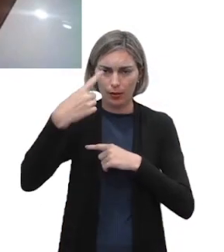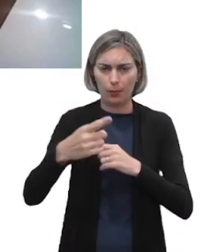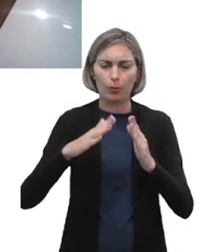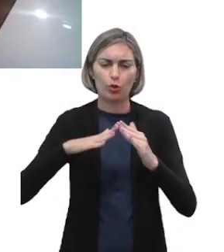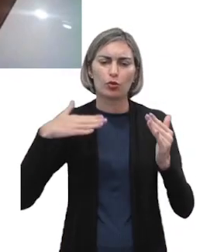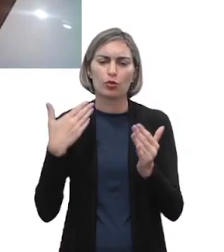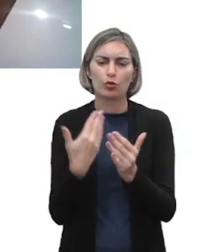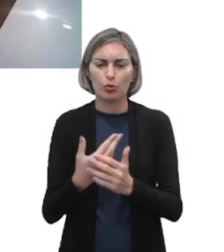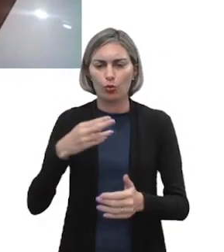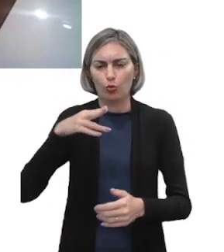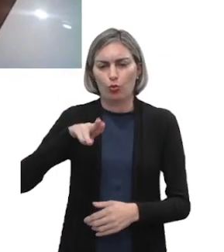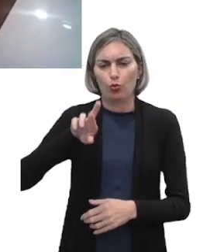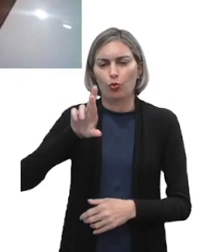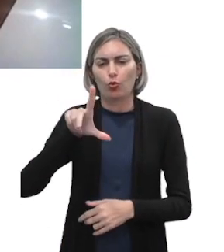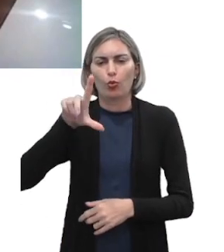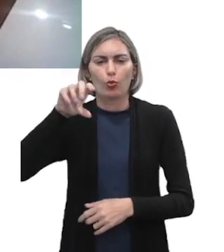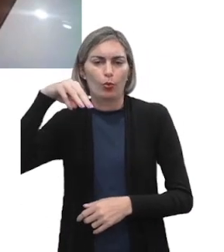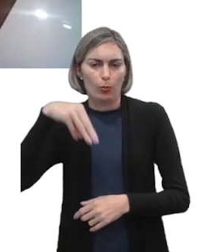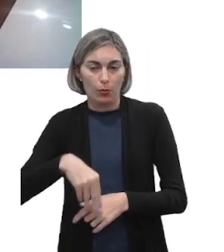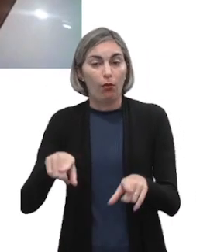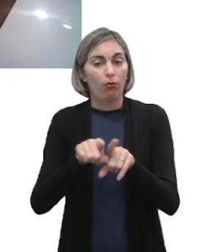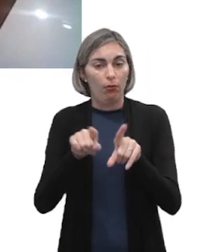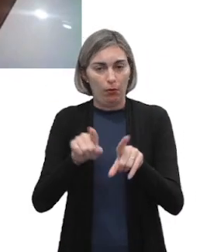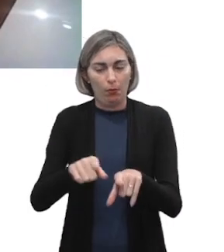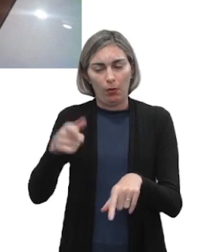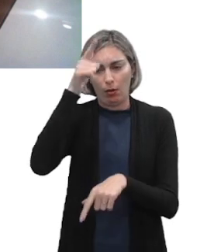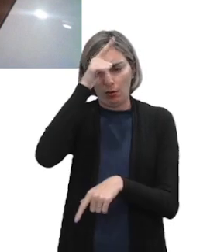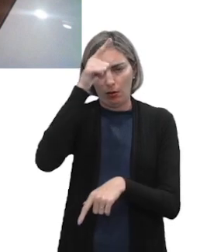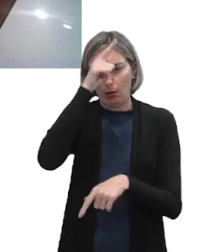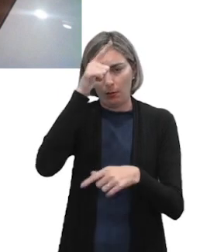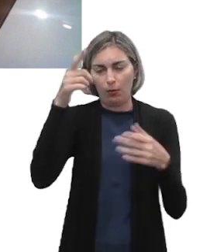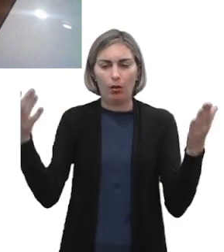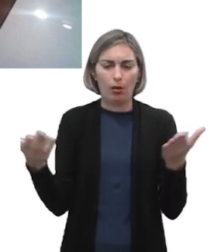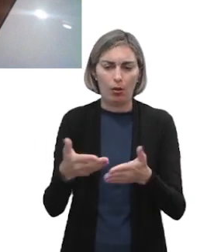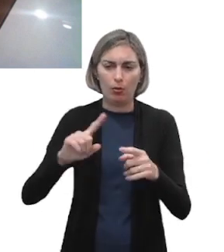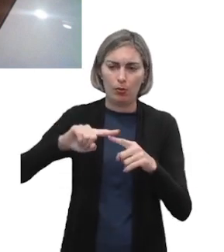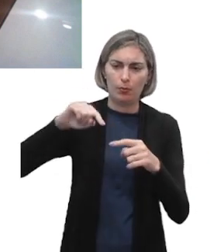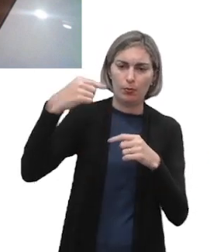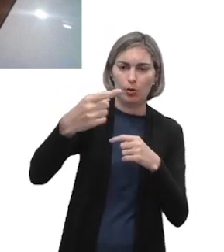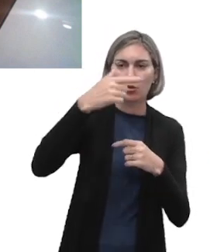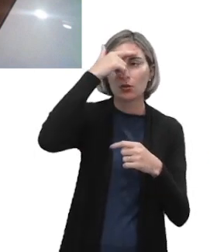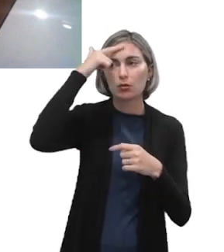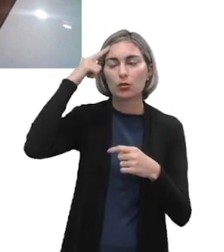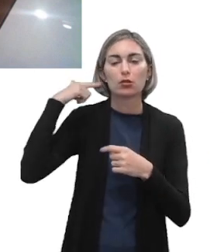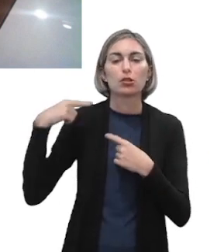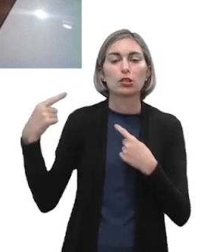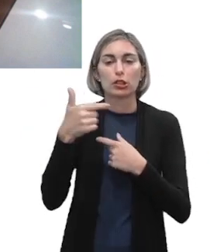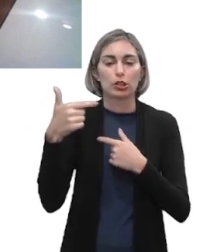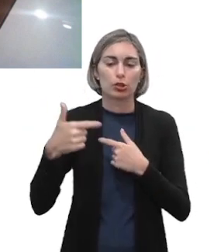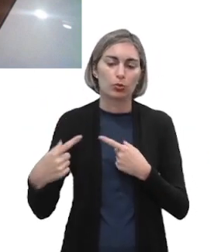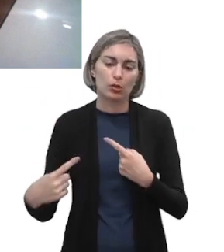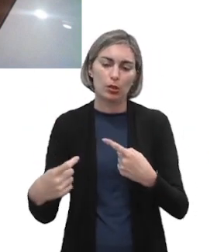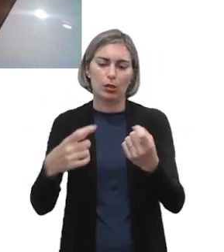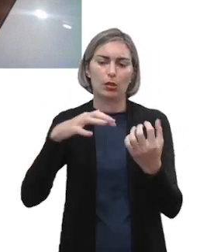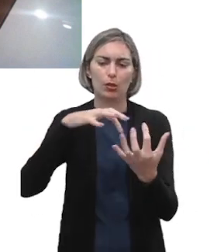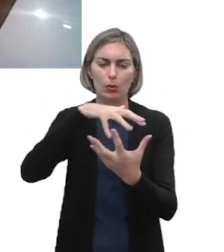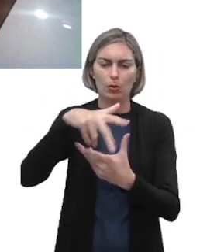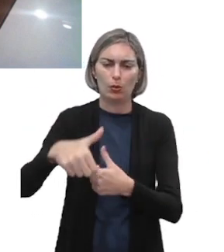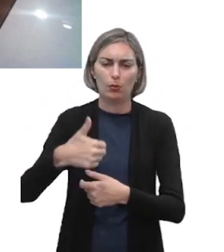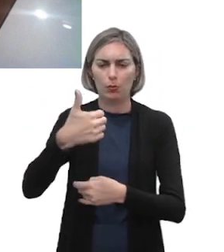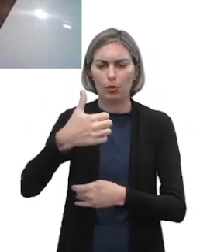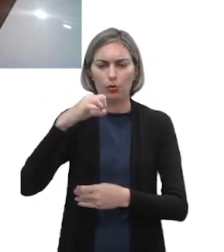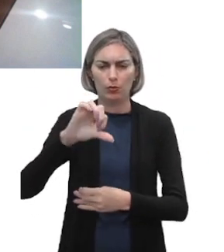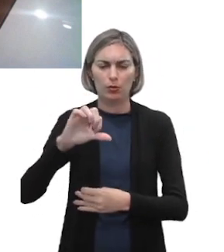a escola de Ur, também na Alemanha, agora pós Segunda Guerra Mundial, de 1953